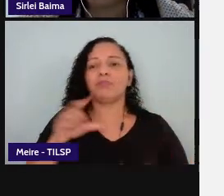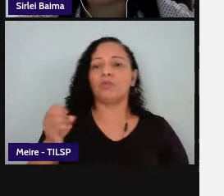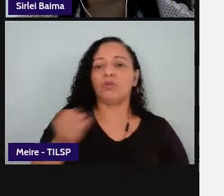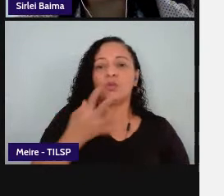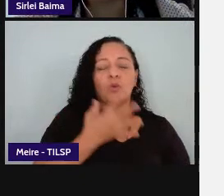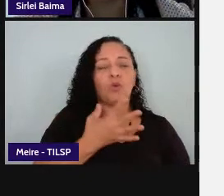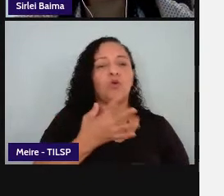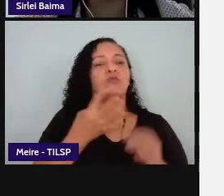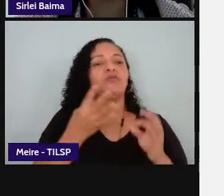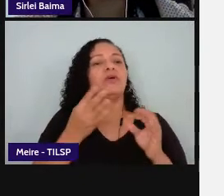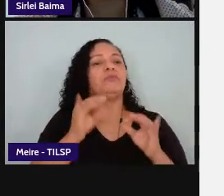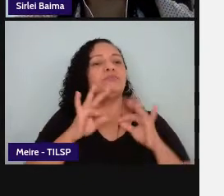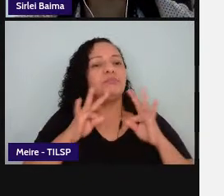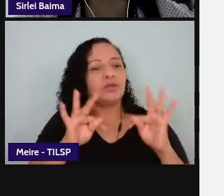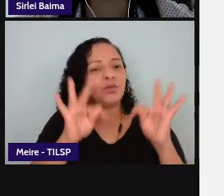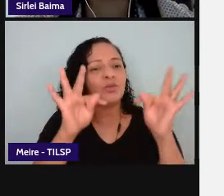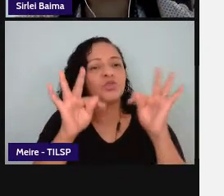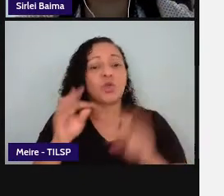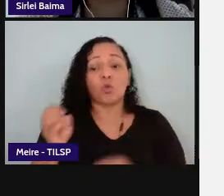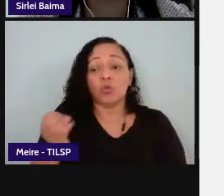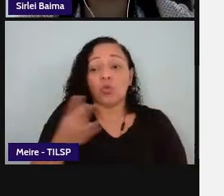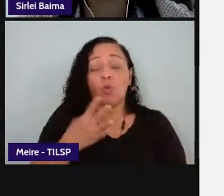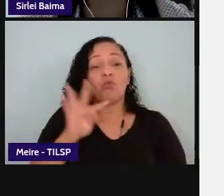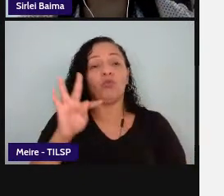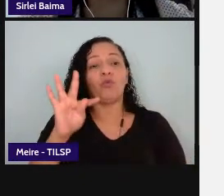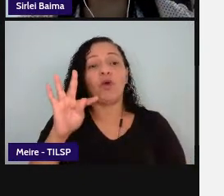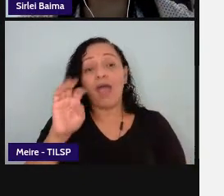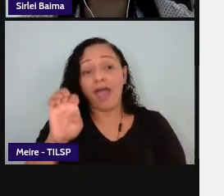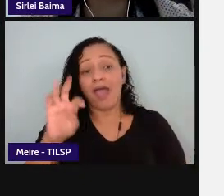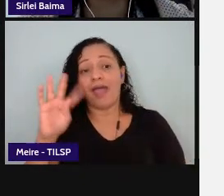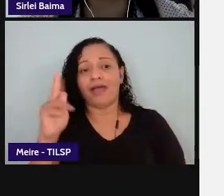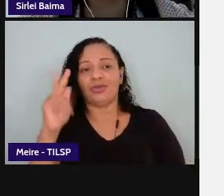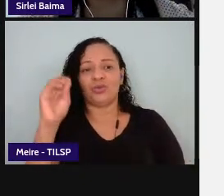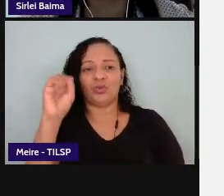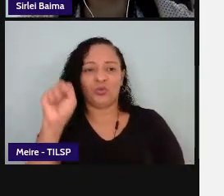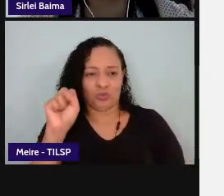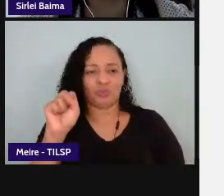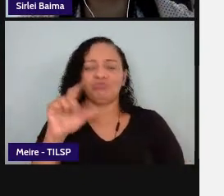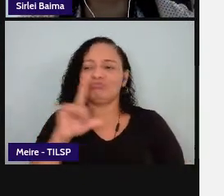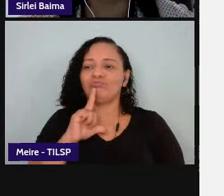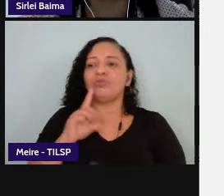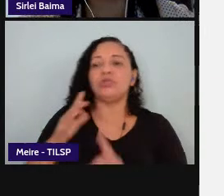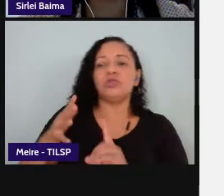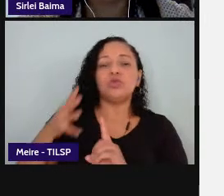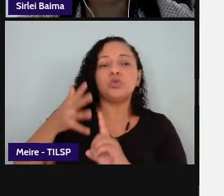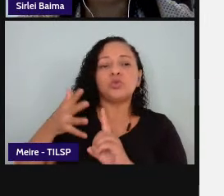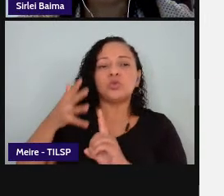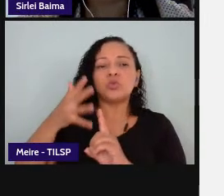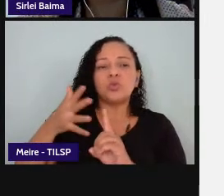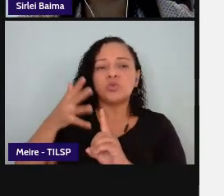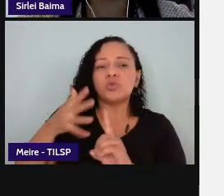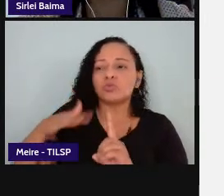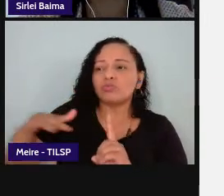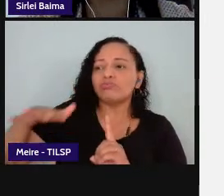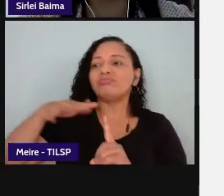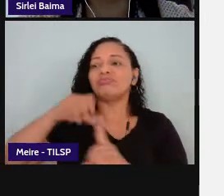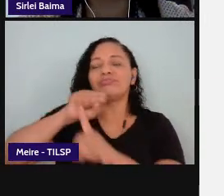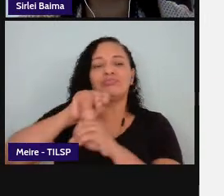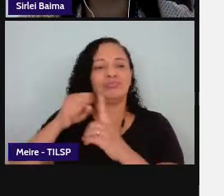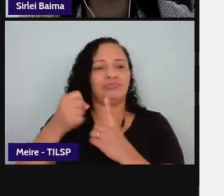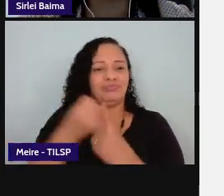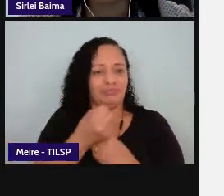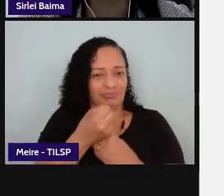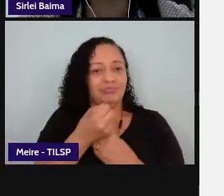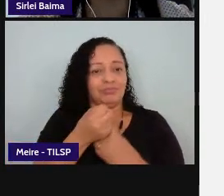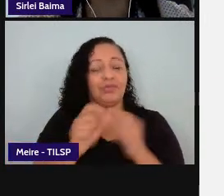um novo etos uma nova mentalidade para lidar com os discursos veiculados na sociedade contemporânea abarcam compreensão